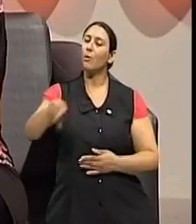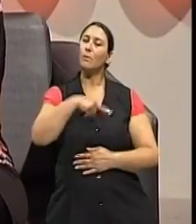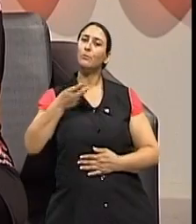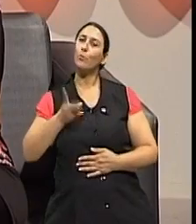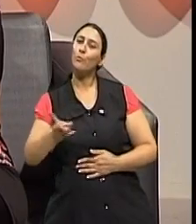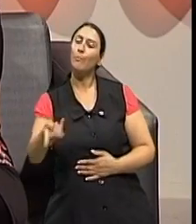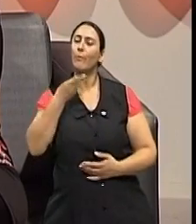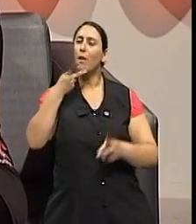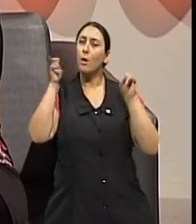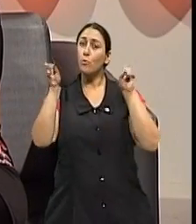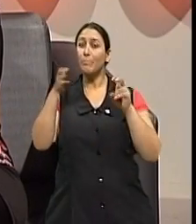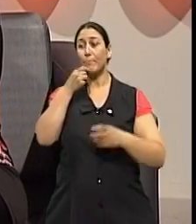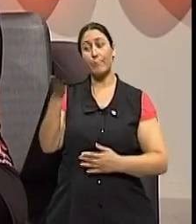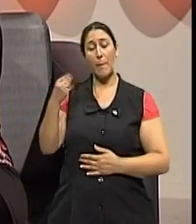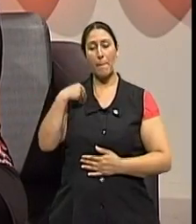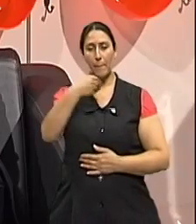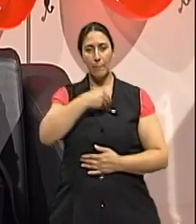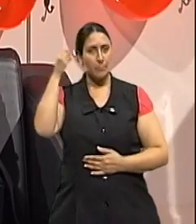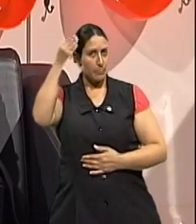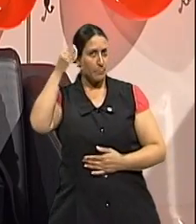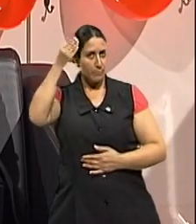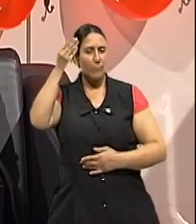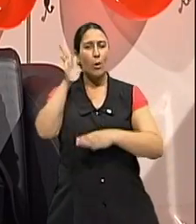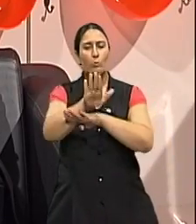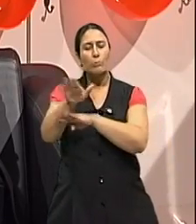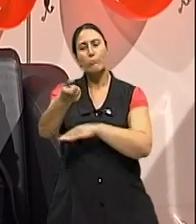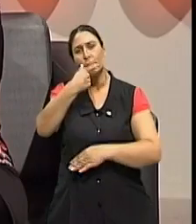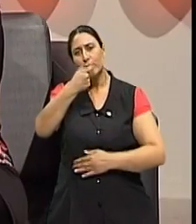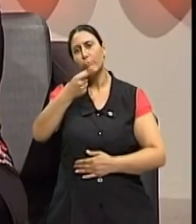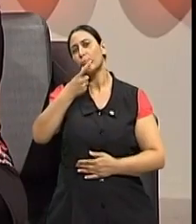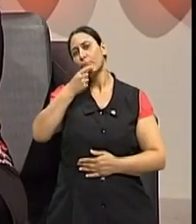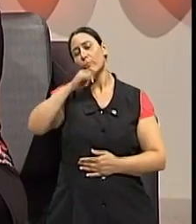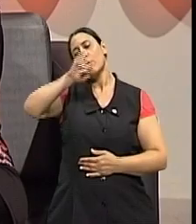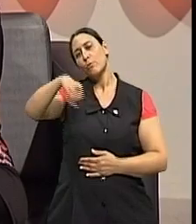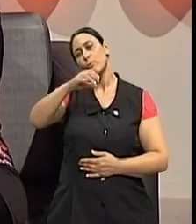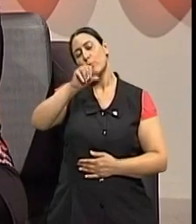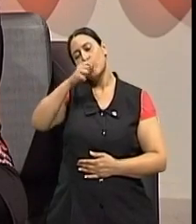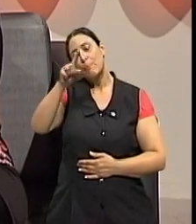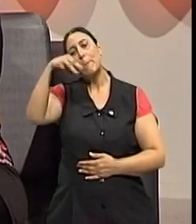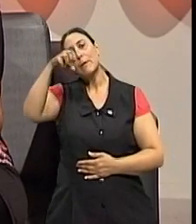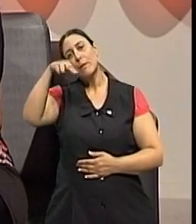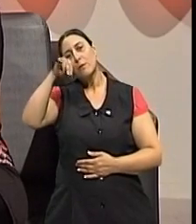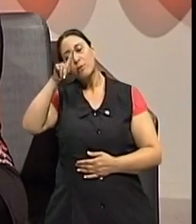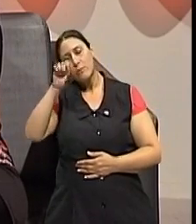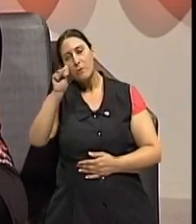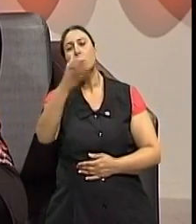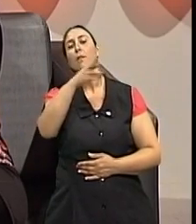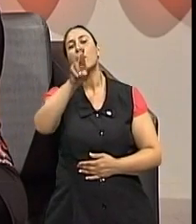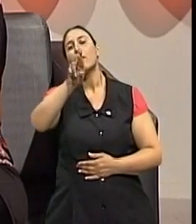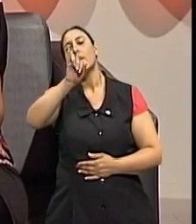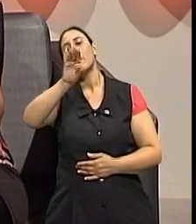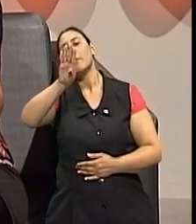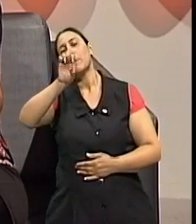aqui a nossa conversa com o médico-psiquiatra Jerônimo Mendes Ribeiro sobre a saúde mental das mulheres, de todas nós,